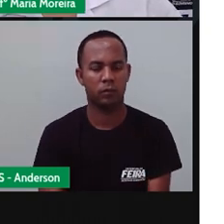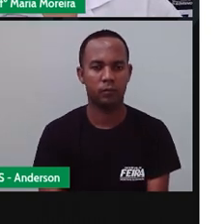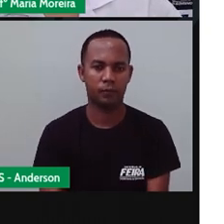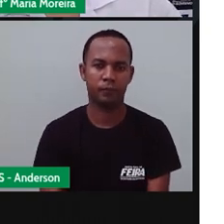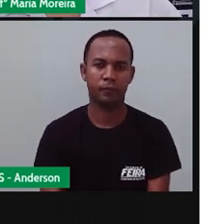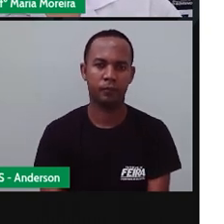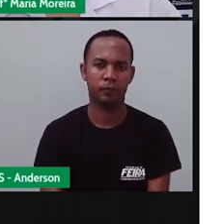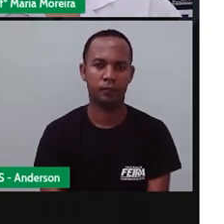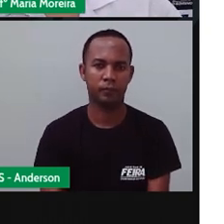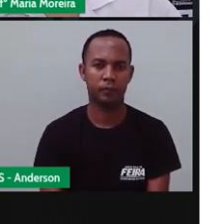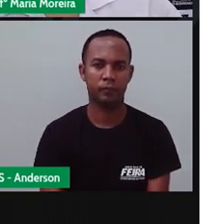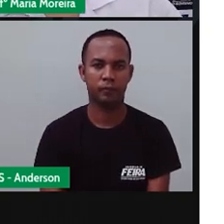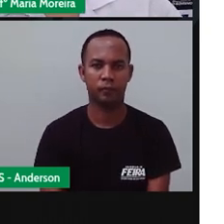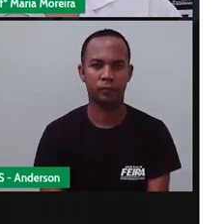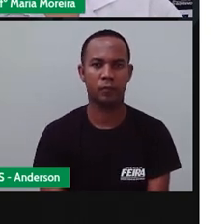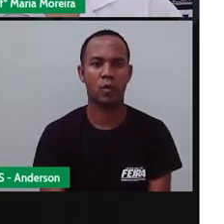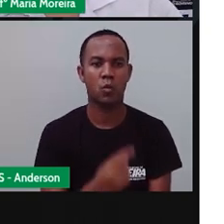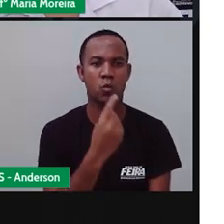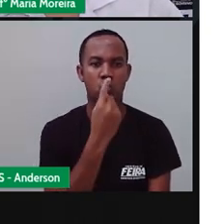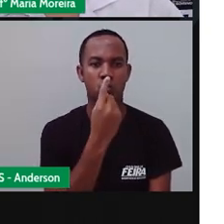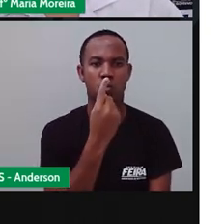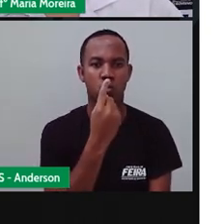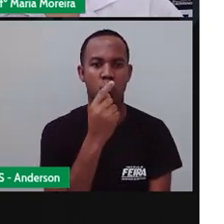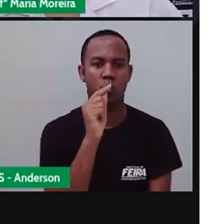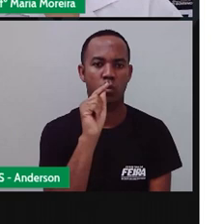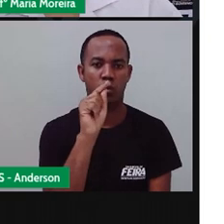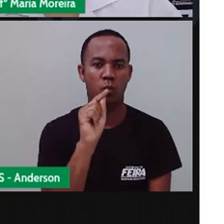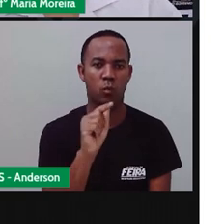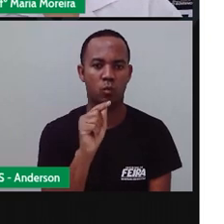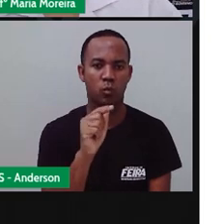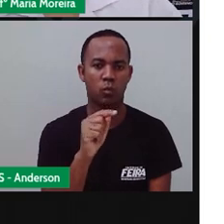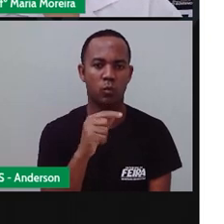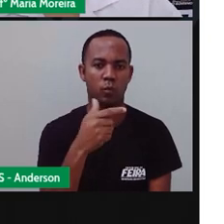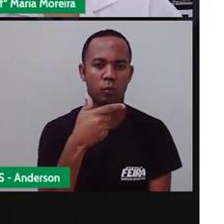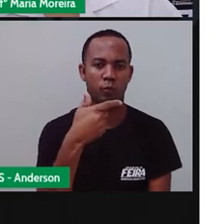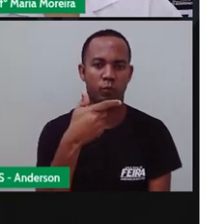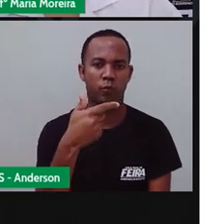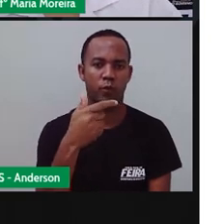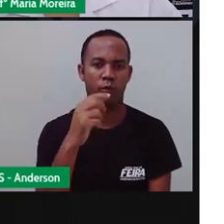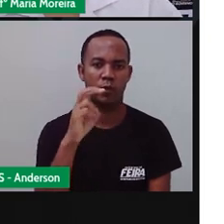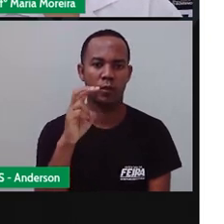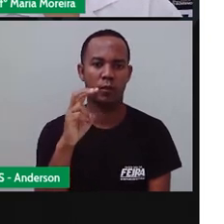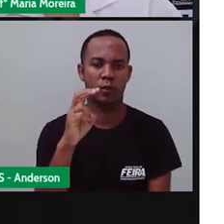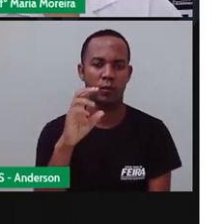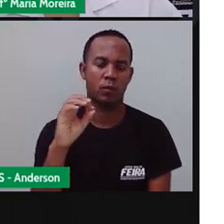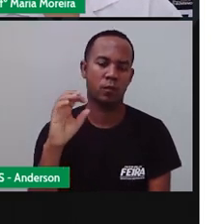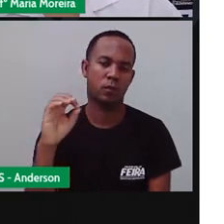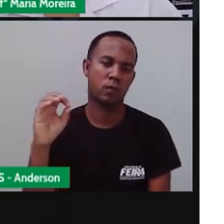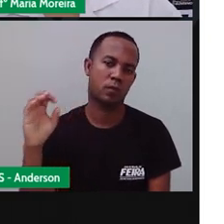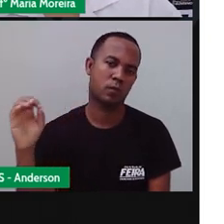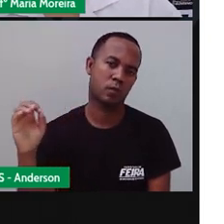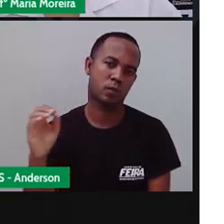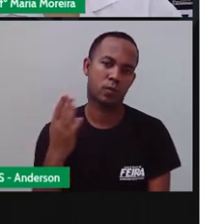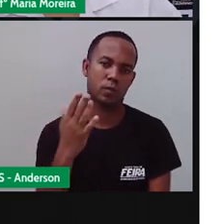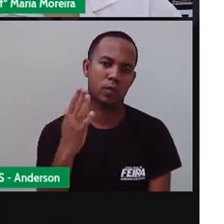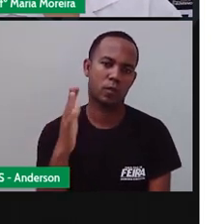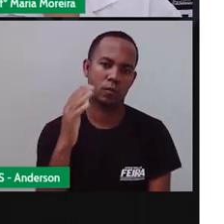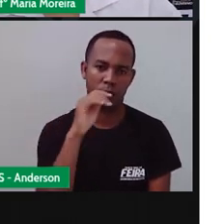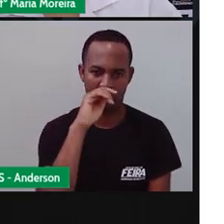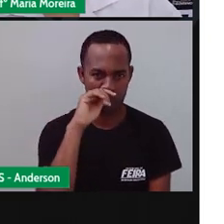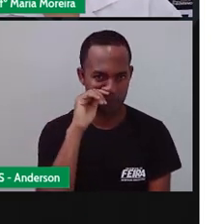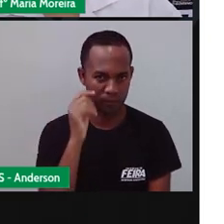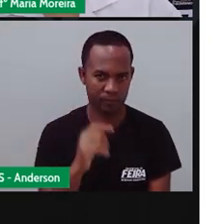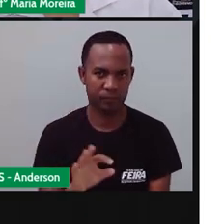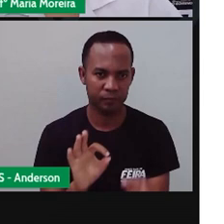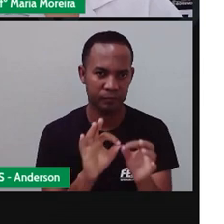milhão. Aí, 25 milhões. Então, um centímetro equivale a tudo isso aqui. Então, a cada um centímetro eu tenho essa